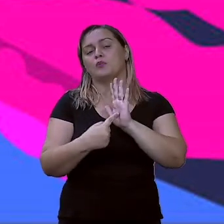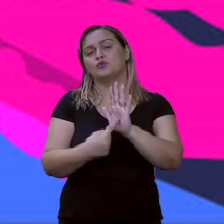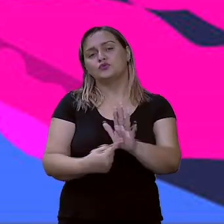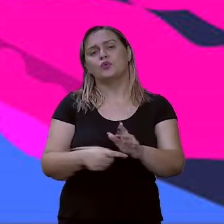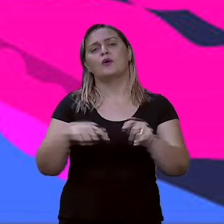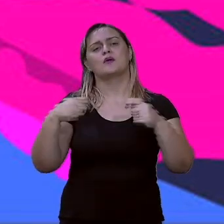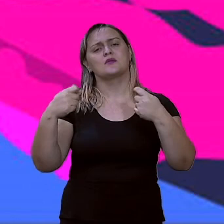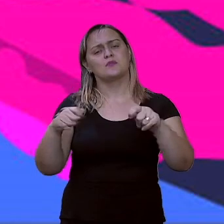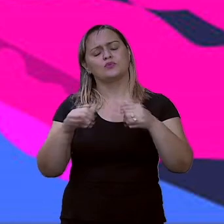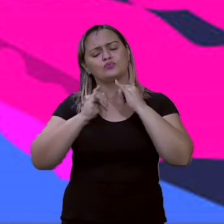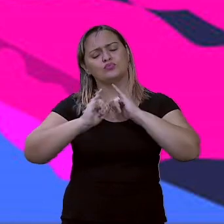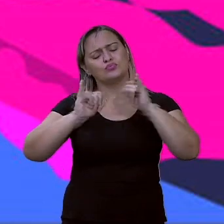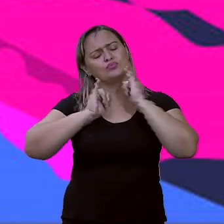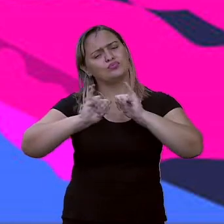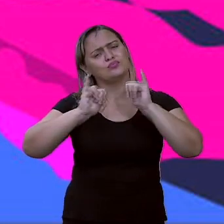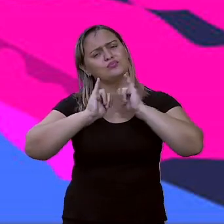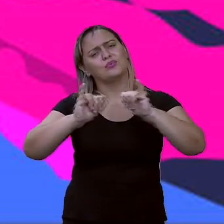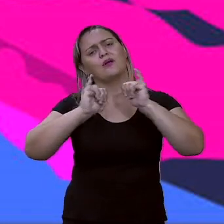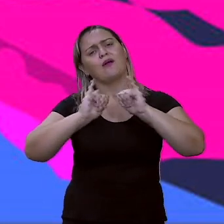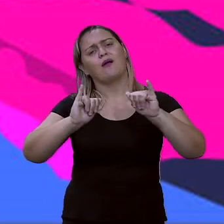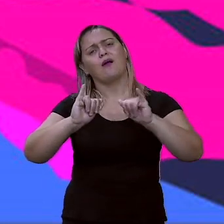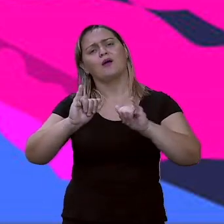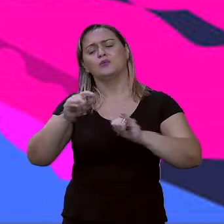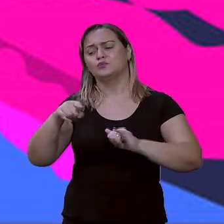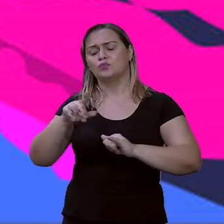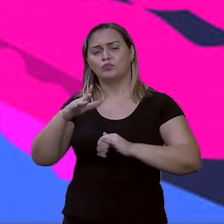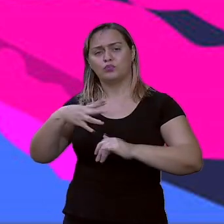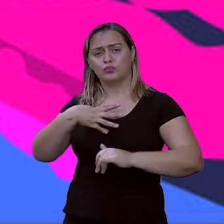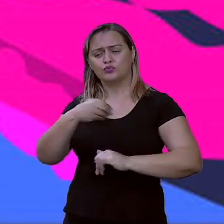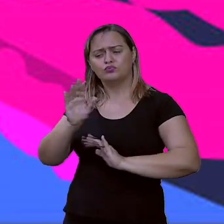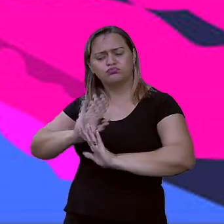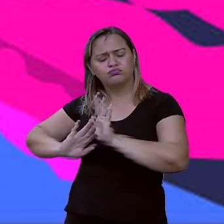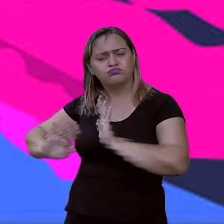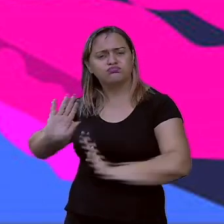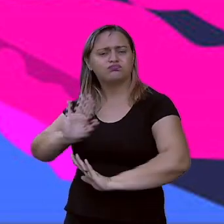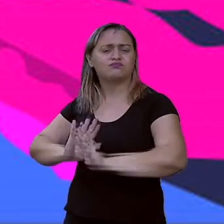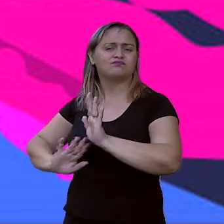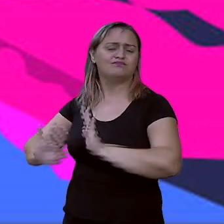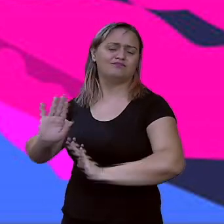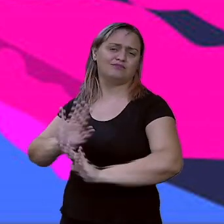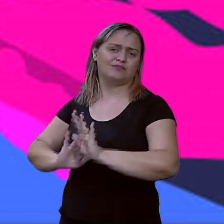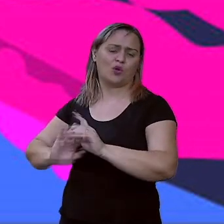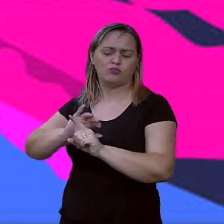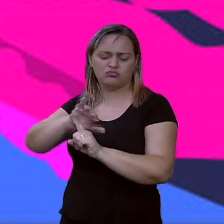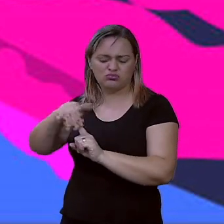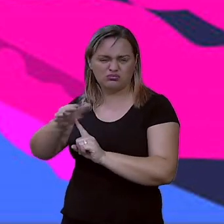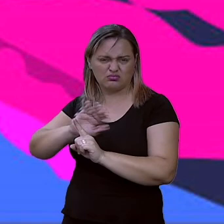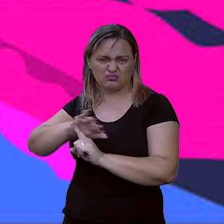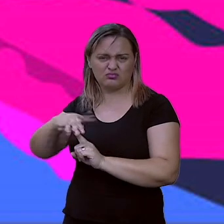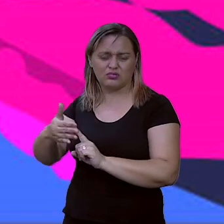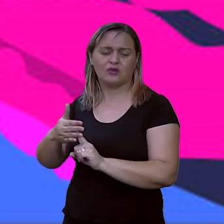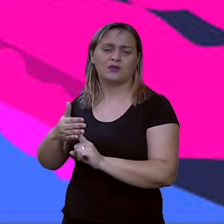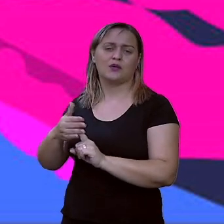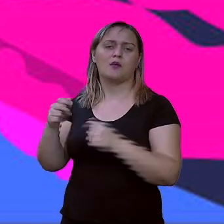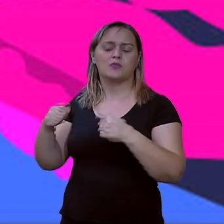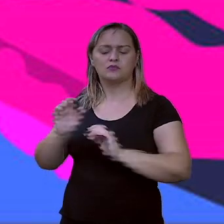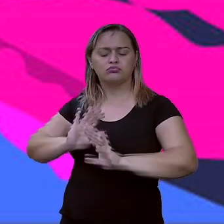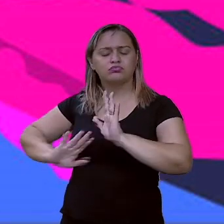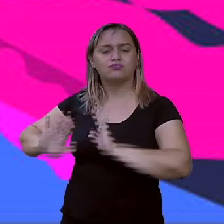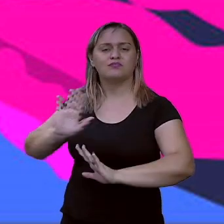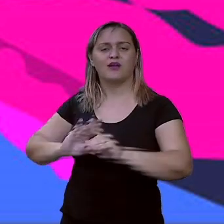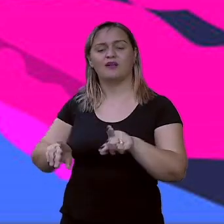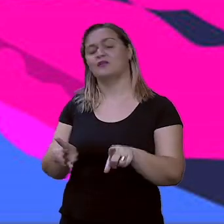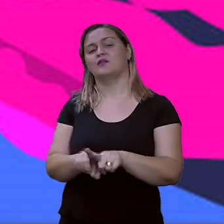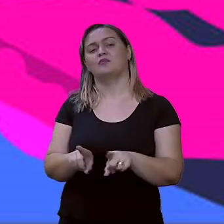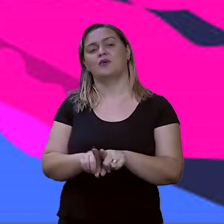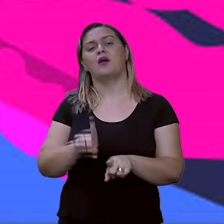assunto para que os filhos não caiam na mão desses cyberpedófilos. Muito bom artigo, vale a pena